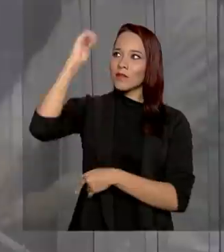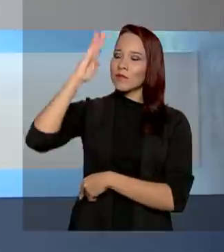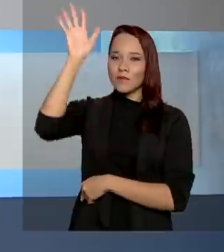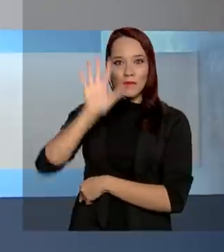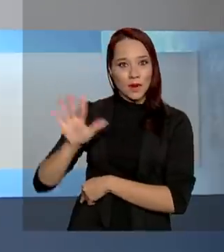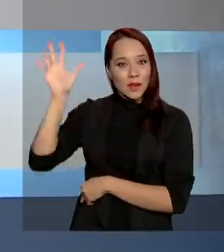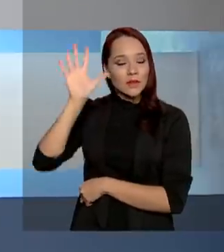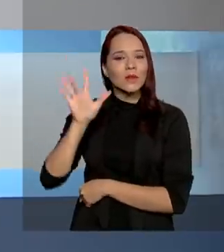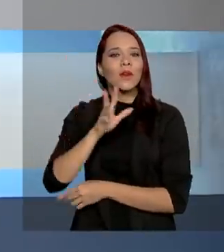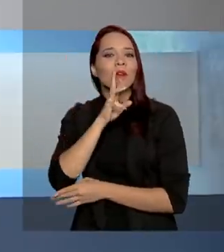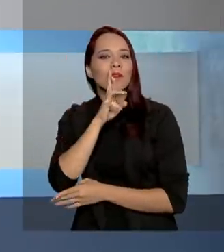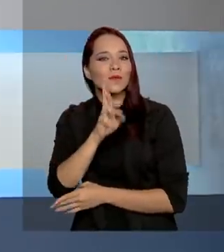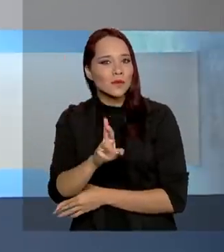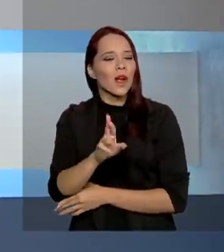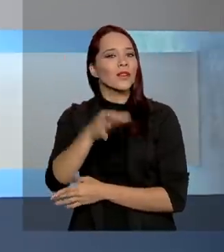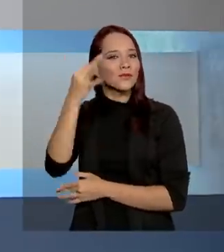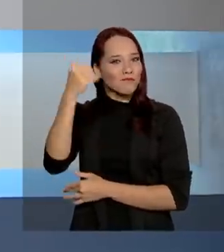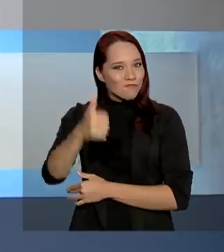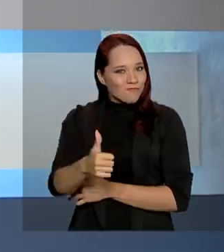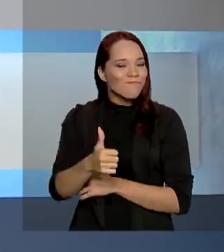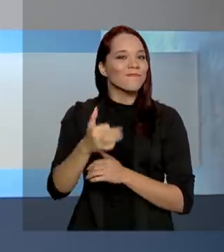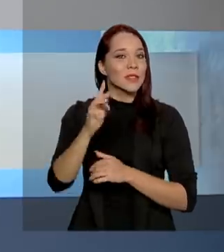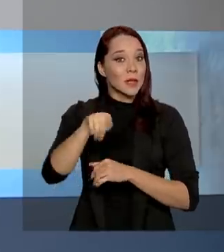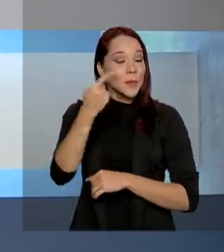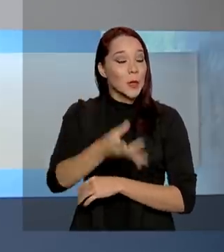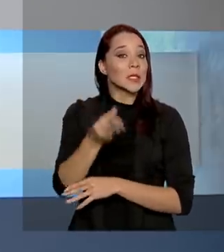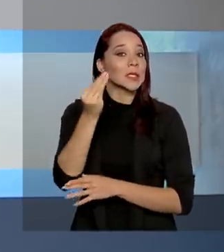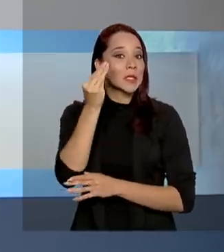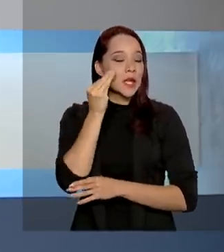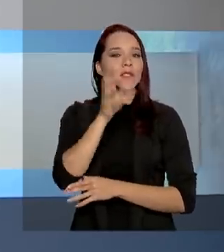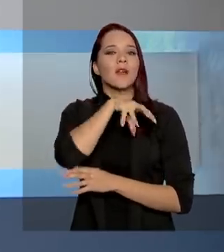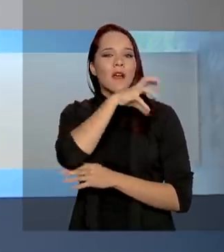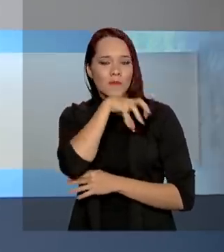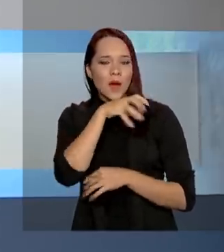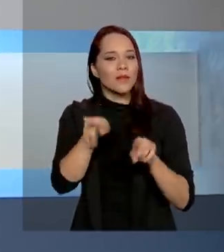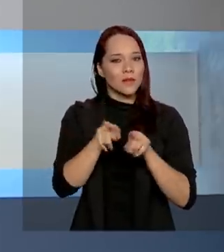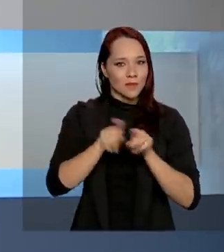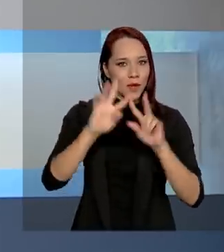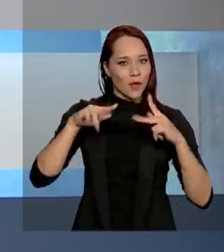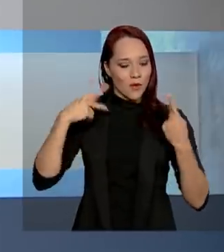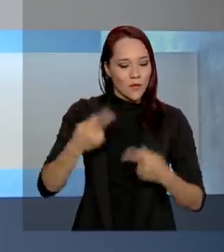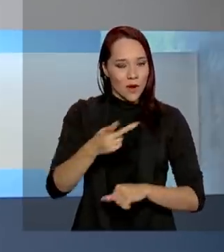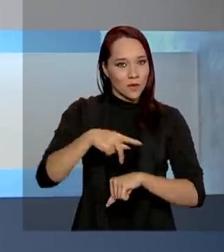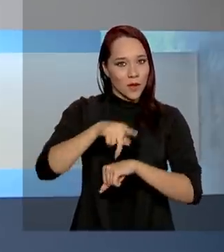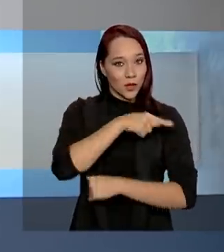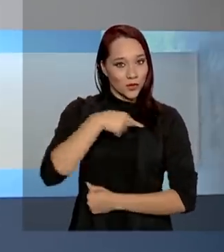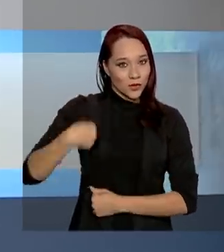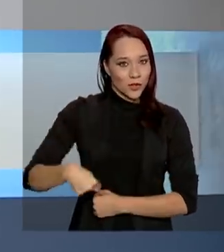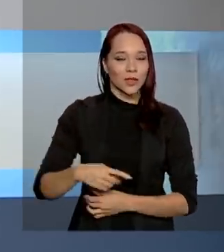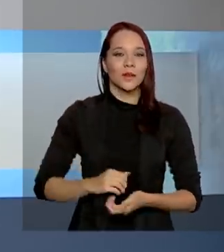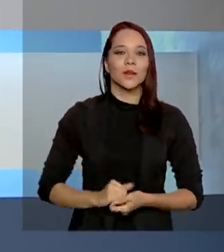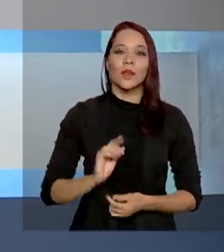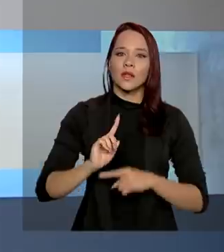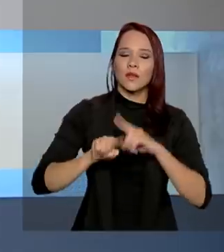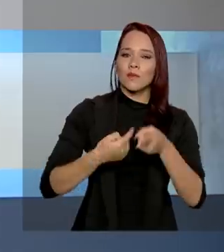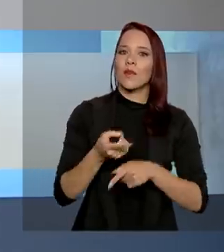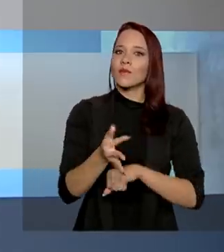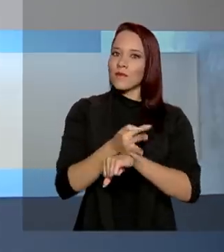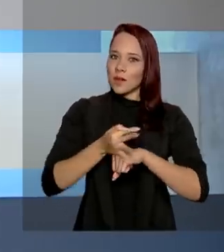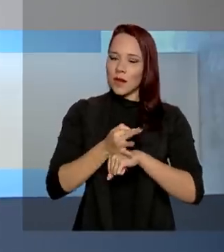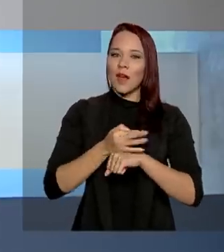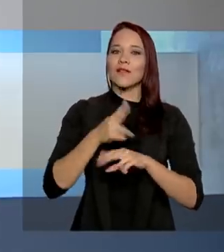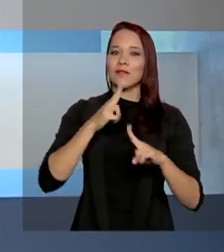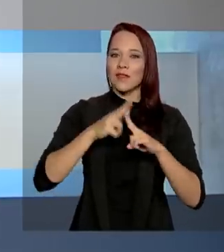país. Resultados foram positivos após testes em animais e humanos na China. Depois do feriado,